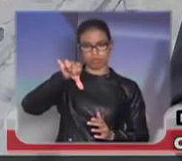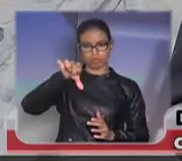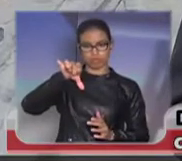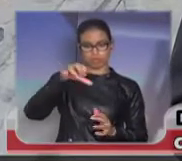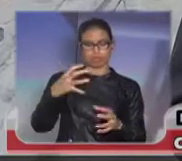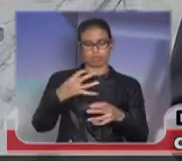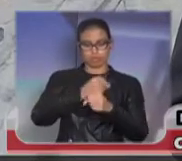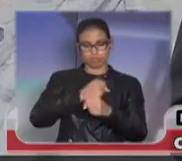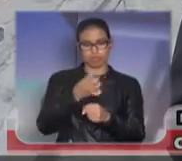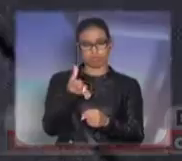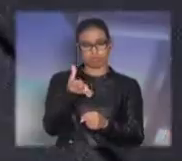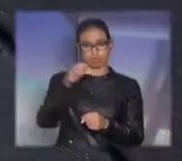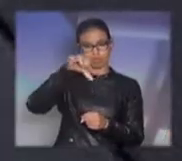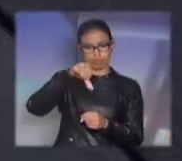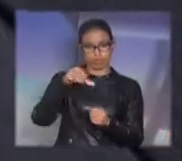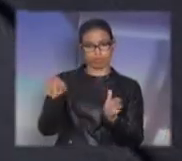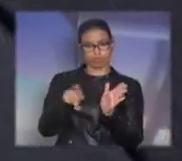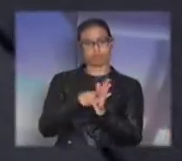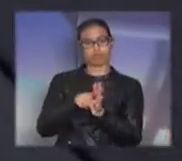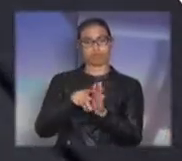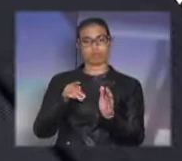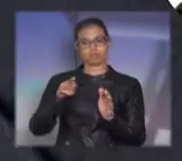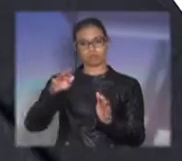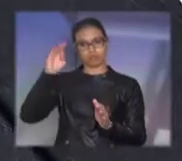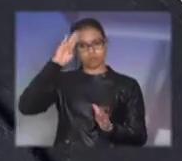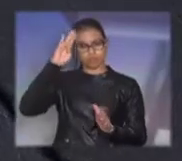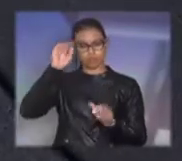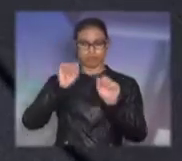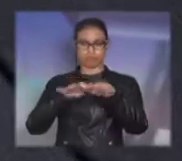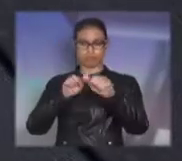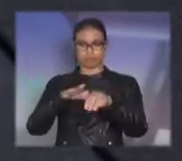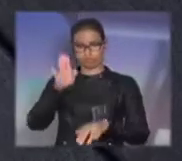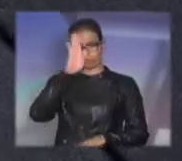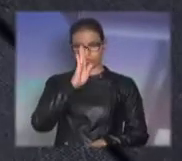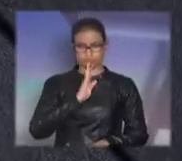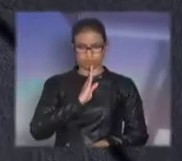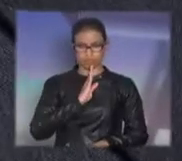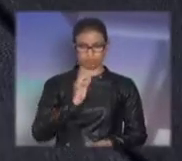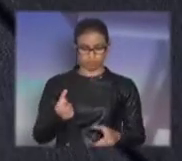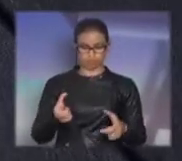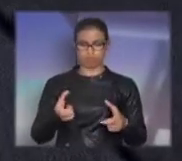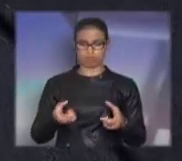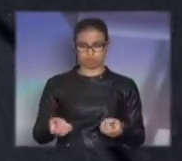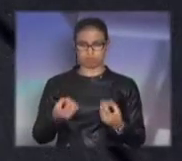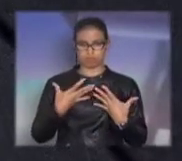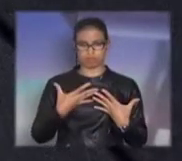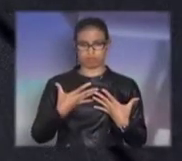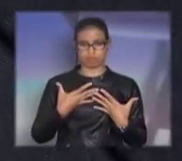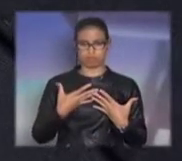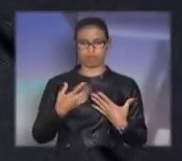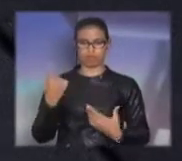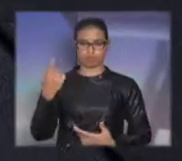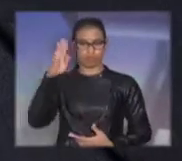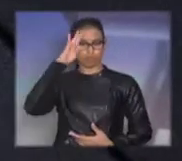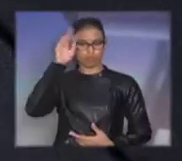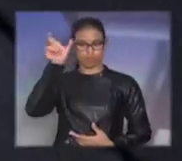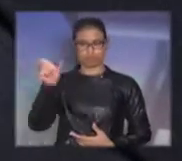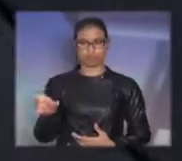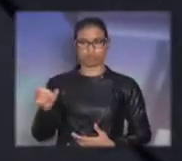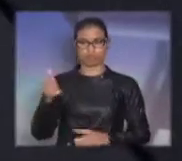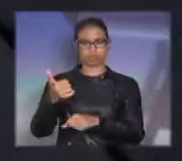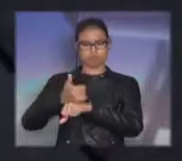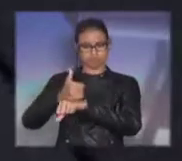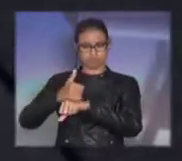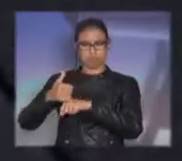uma solenidade presidida pelo general do Exército Cid, uma pessoa, um grande soldado, excelente profissional,